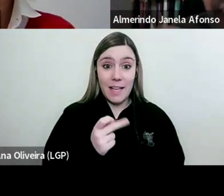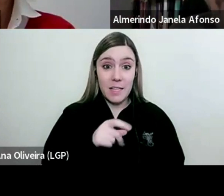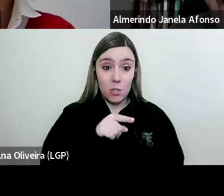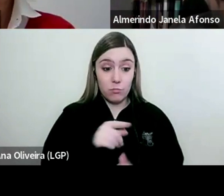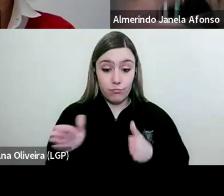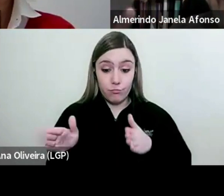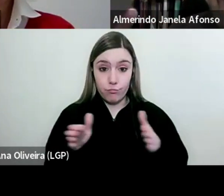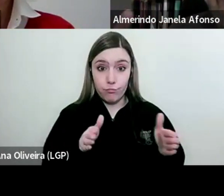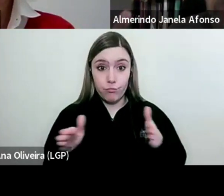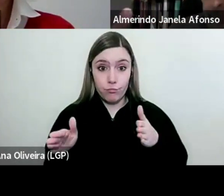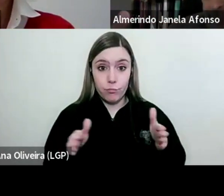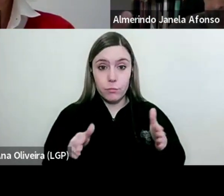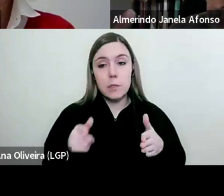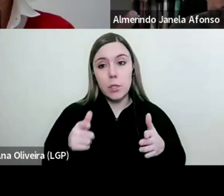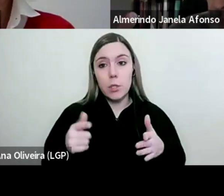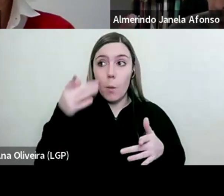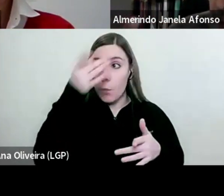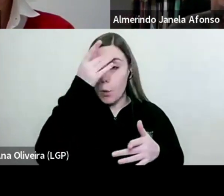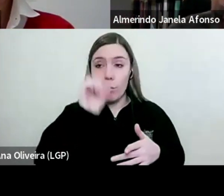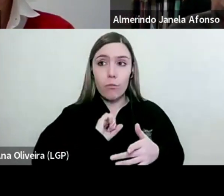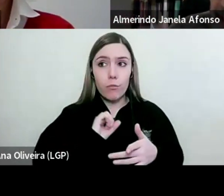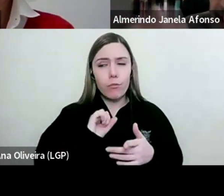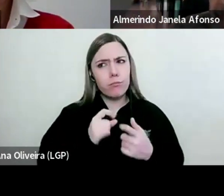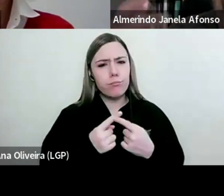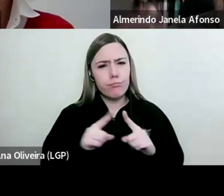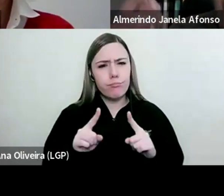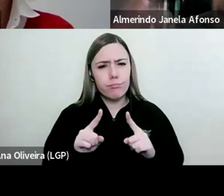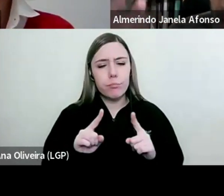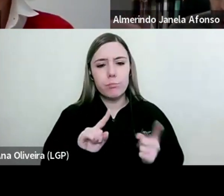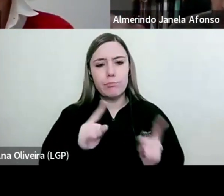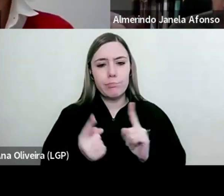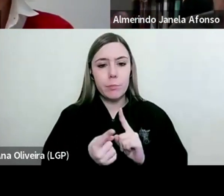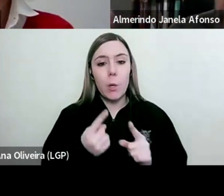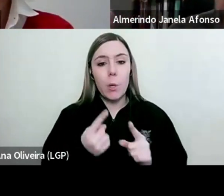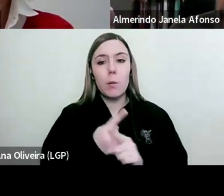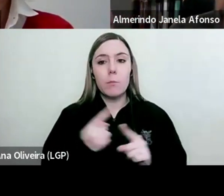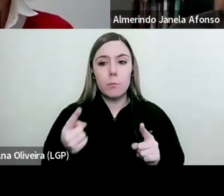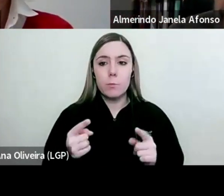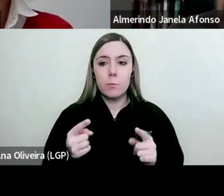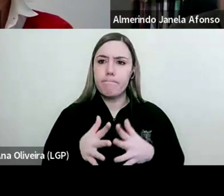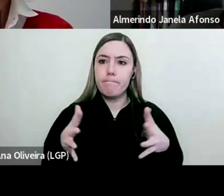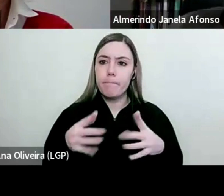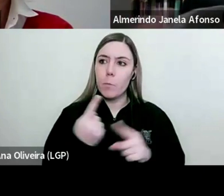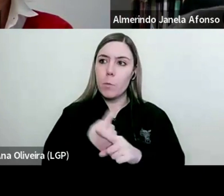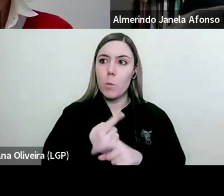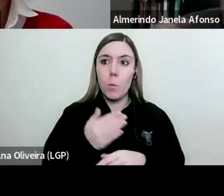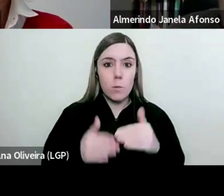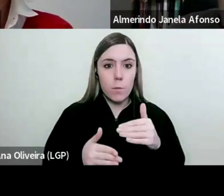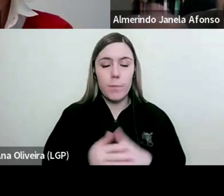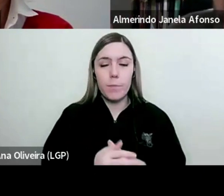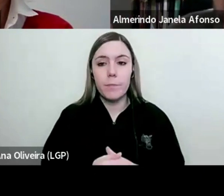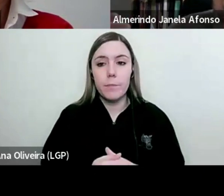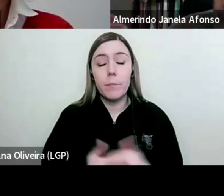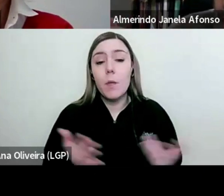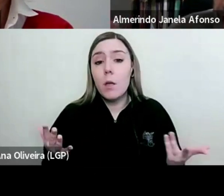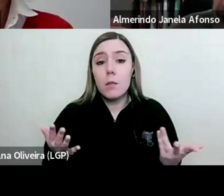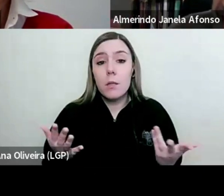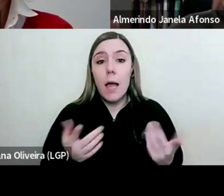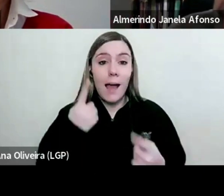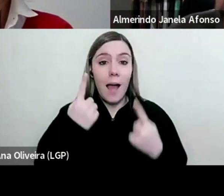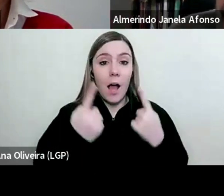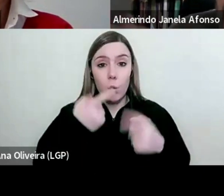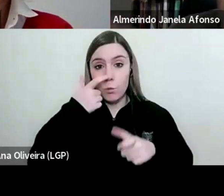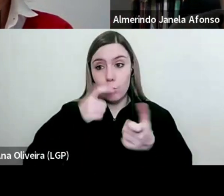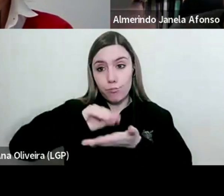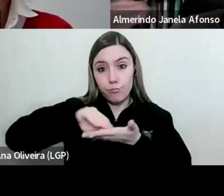ponto de vista, é mais ambíguo. E as indefinições são muito maiores. Portanto, não é por acaso que alguns autores